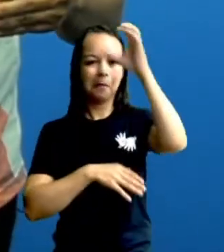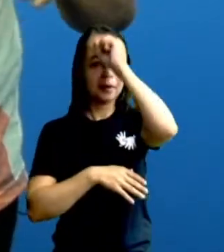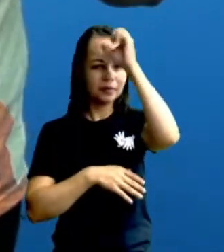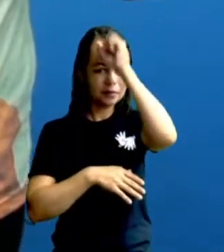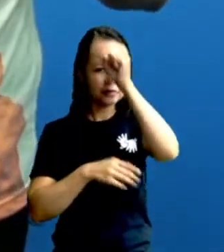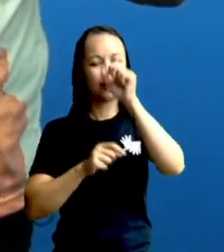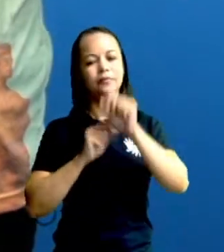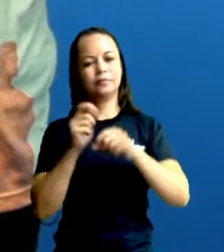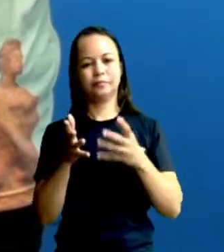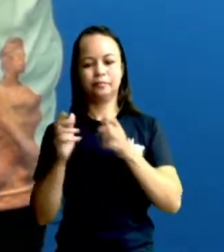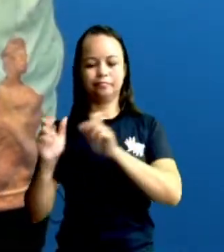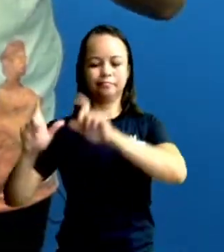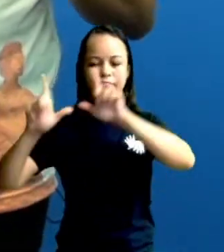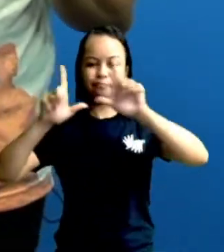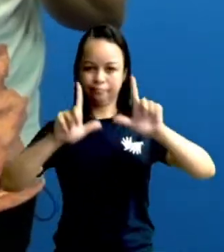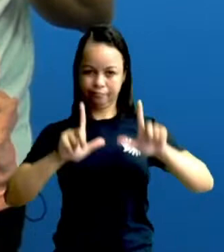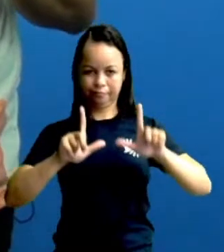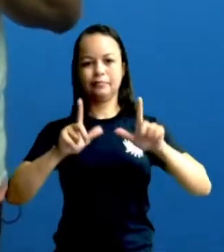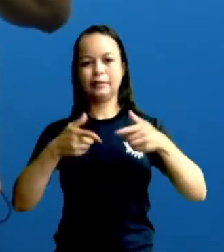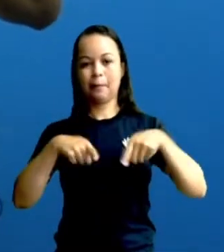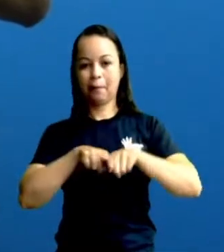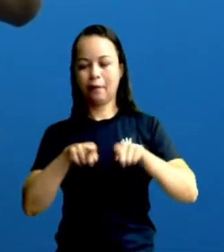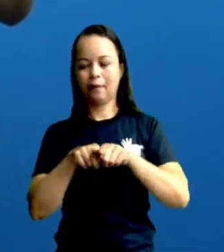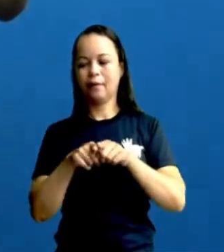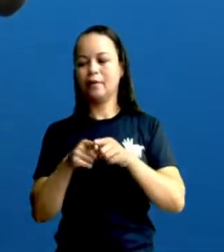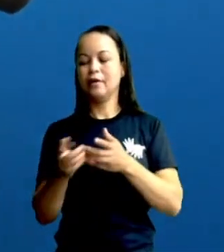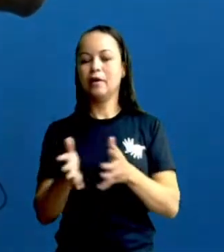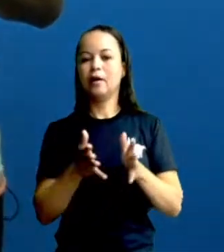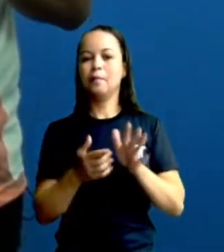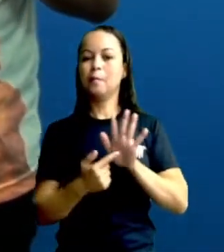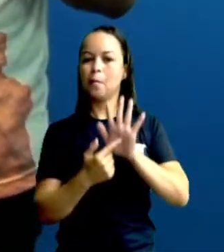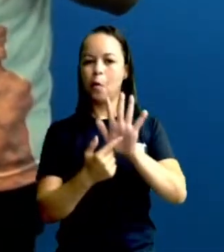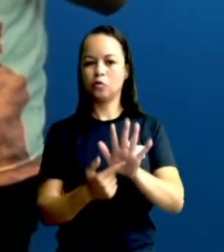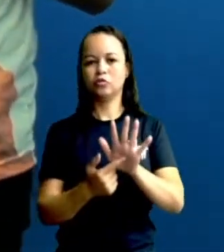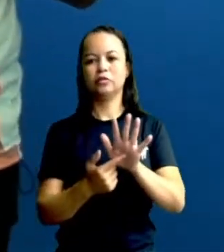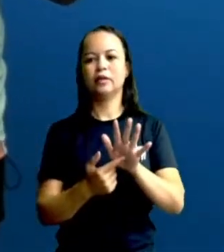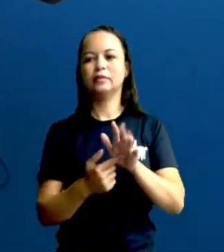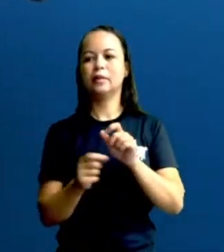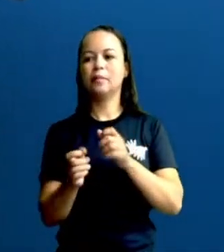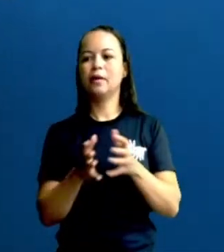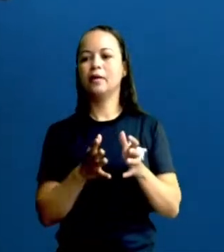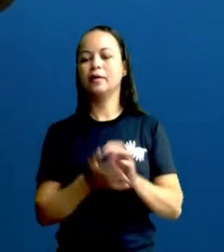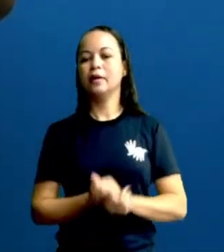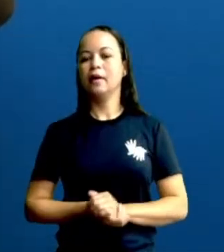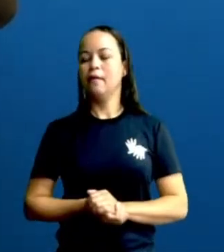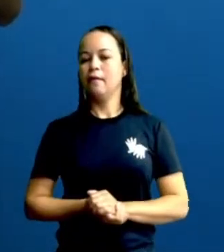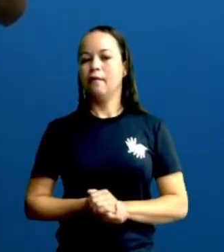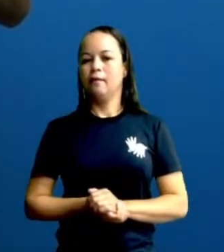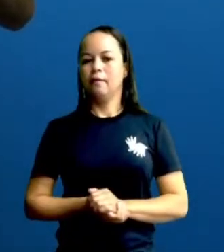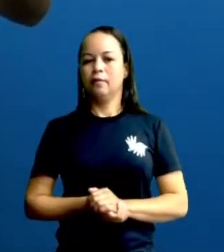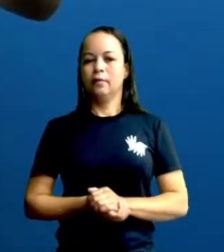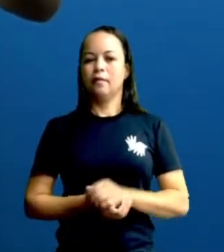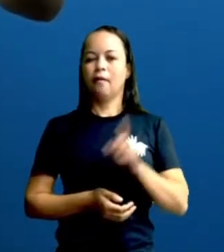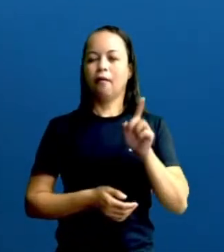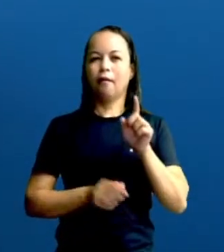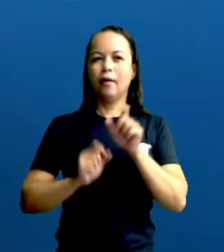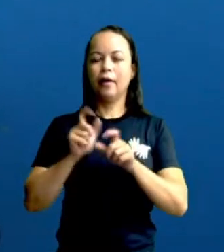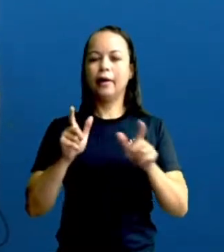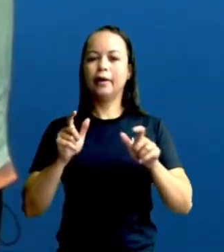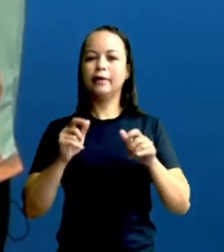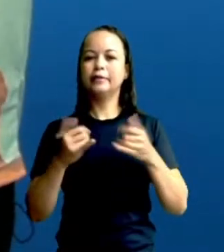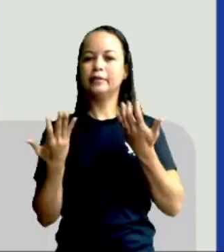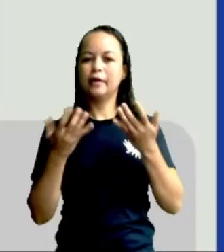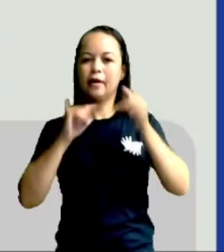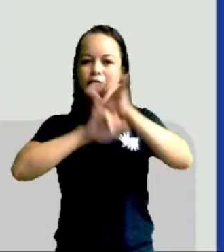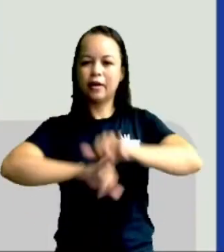vamos logo lá para o nosso próximo slide e já vou pedir para a produção fazer aquela grande revelação, que é